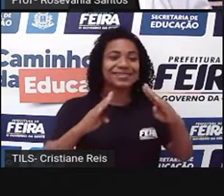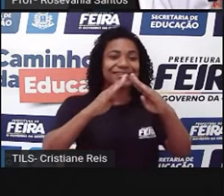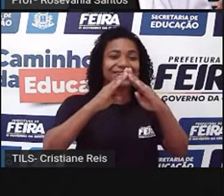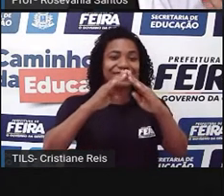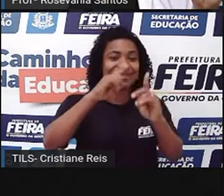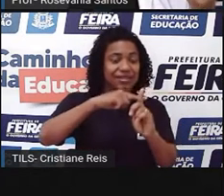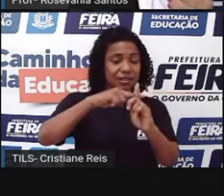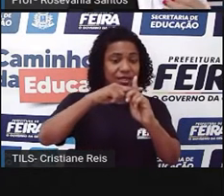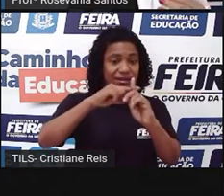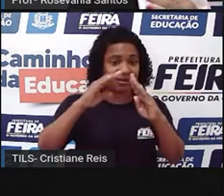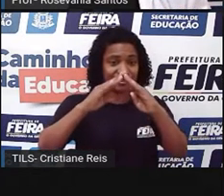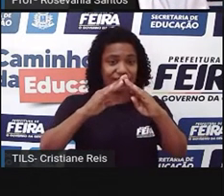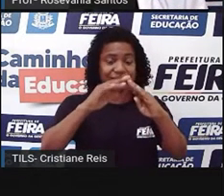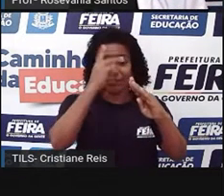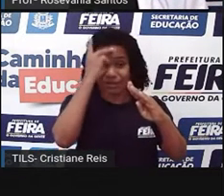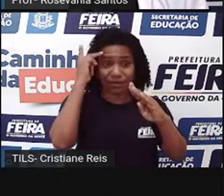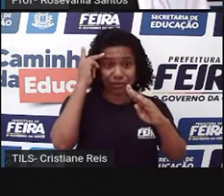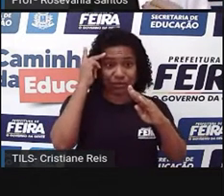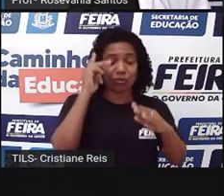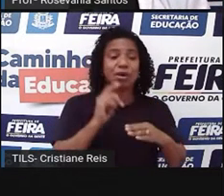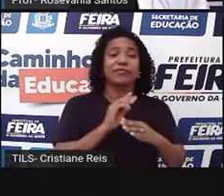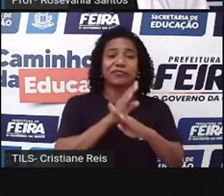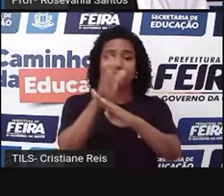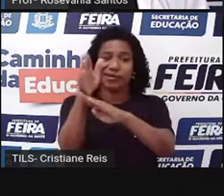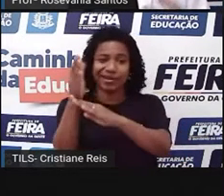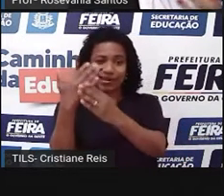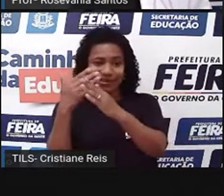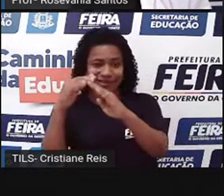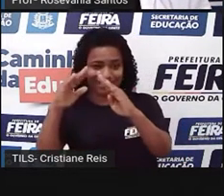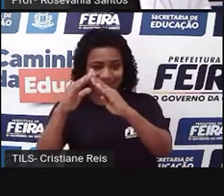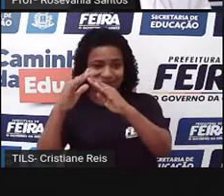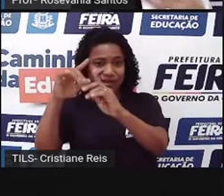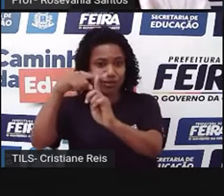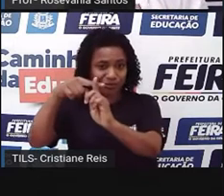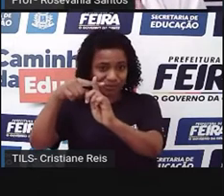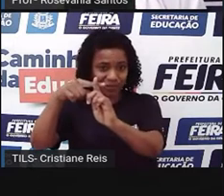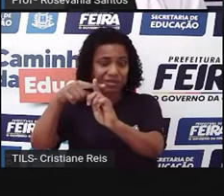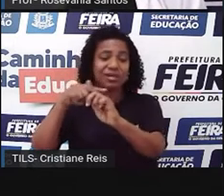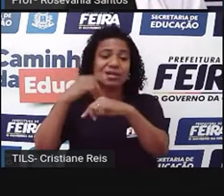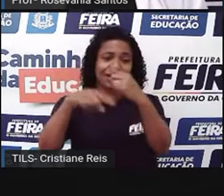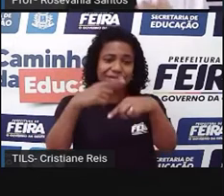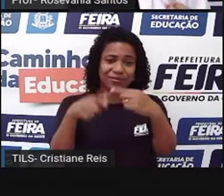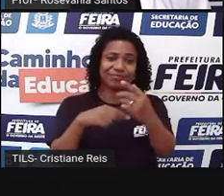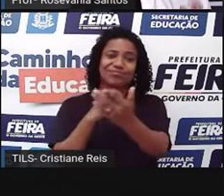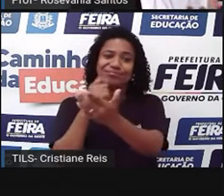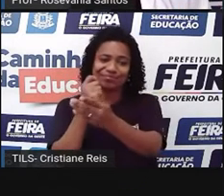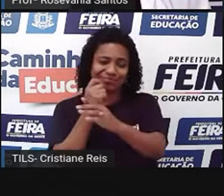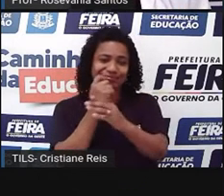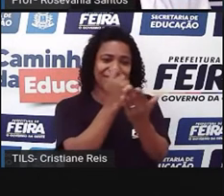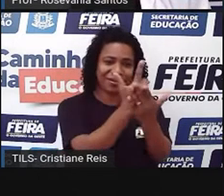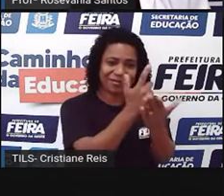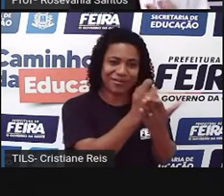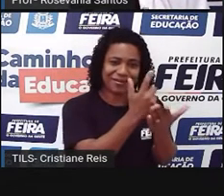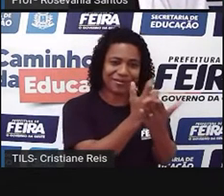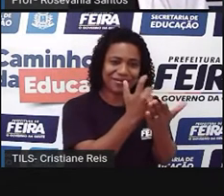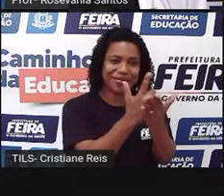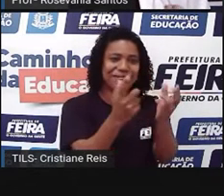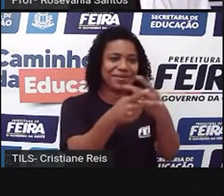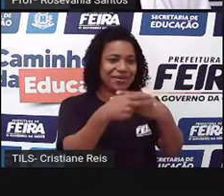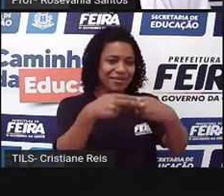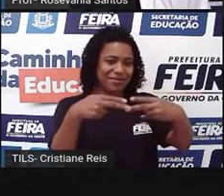significa filhos da igreja. Assim, no início, as pessoas ou os fiéis